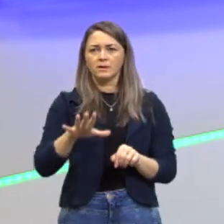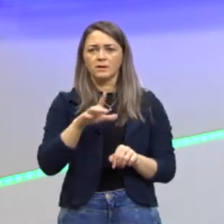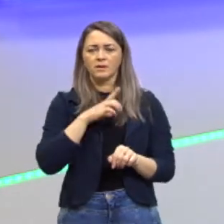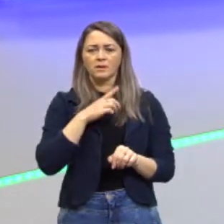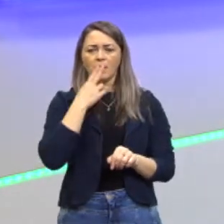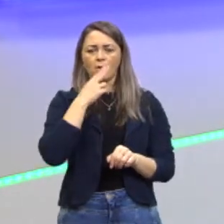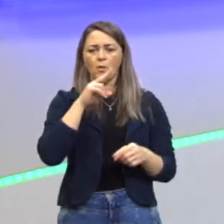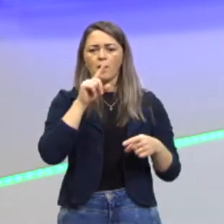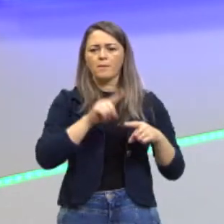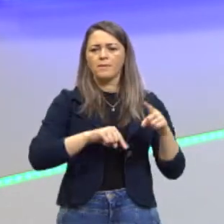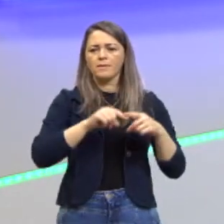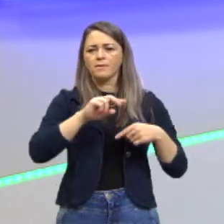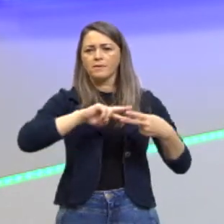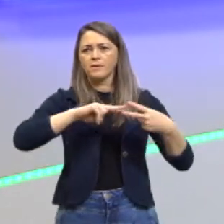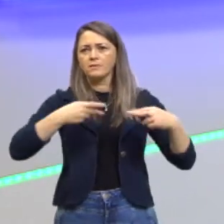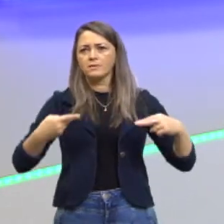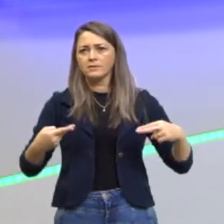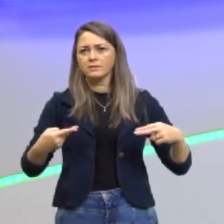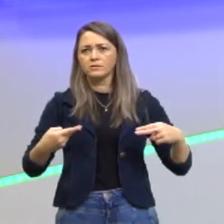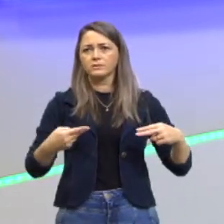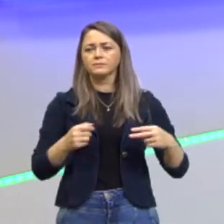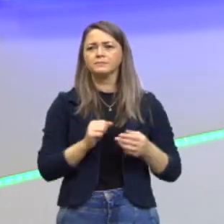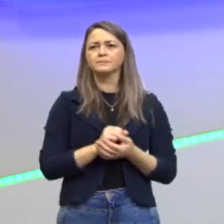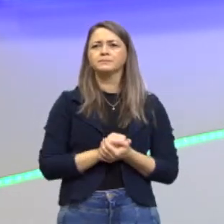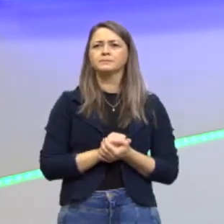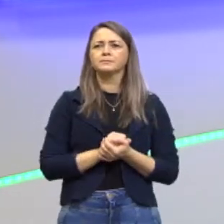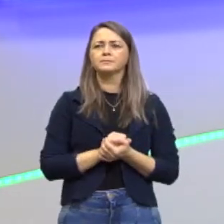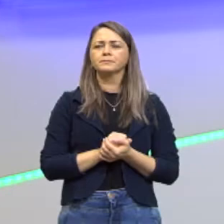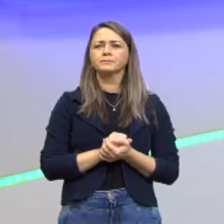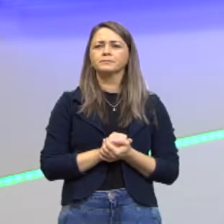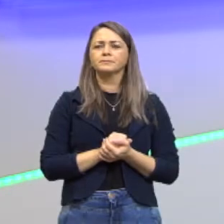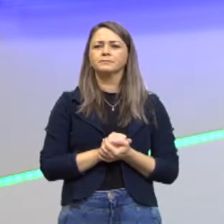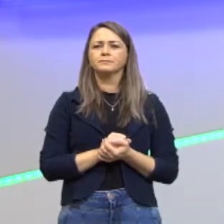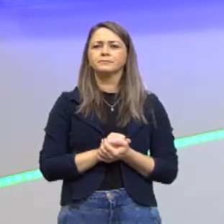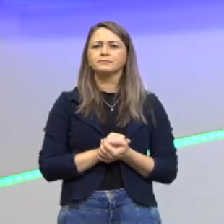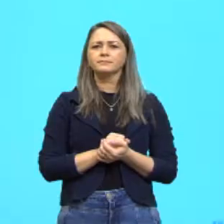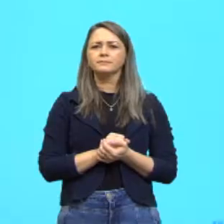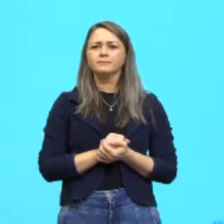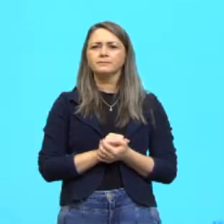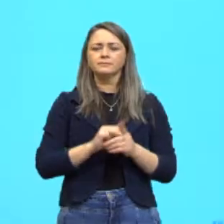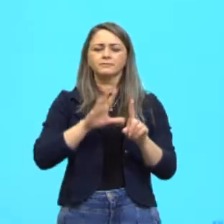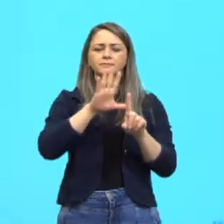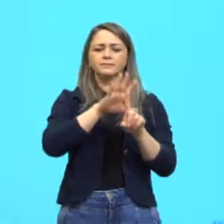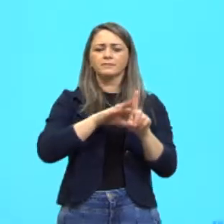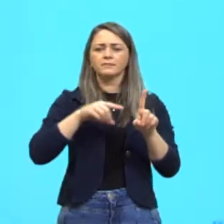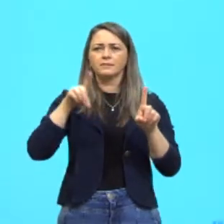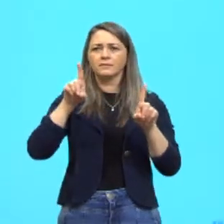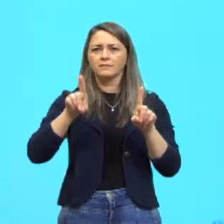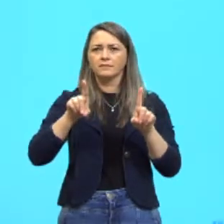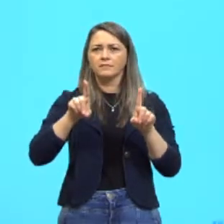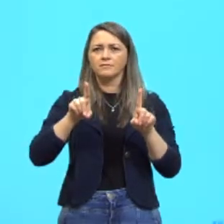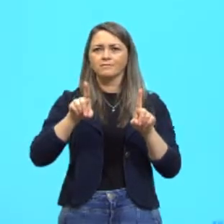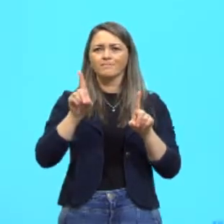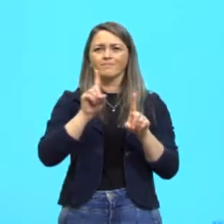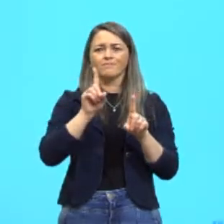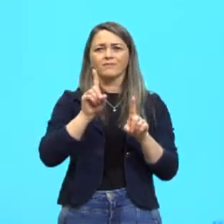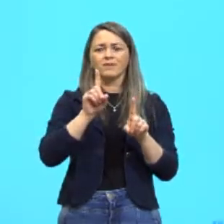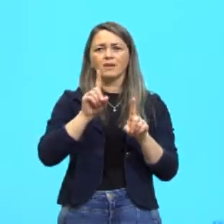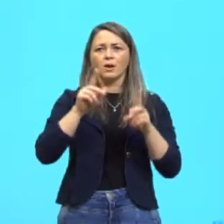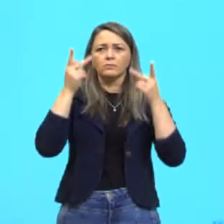mesmo material genético, tá? Então, a clonagem artificial, o que é?